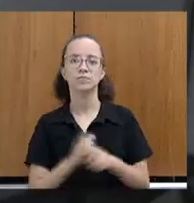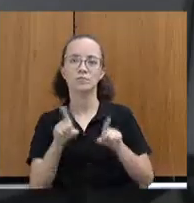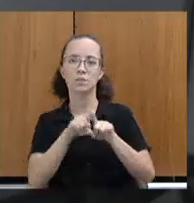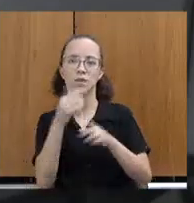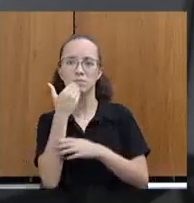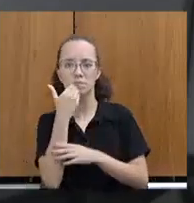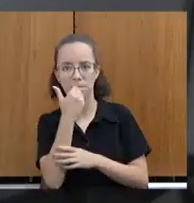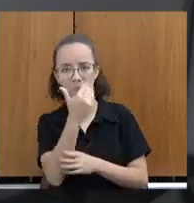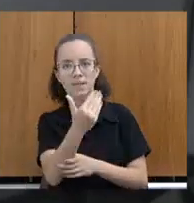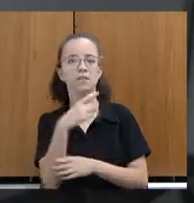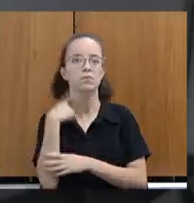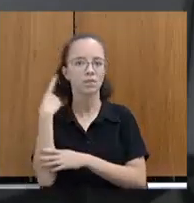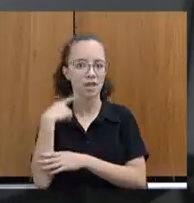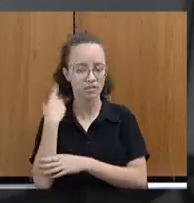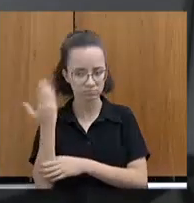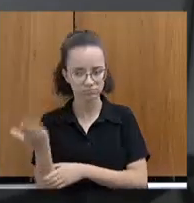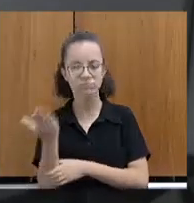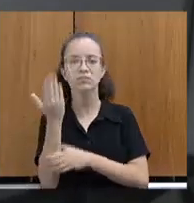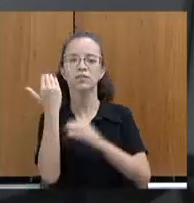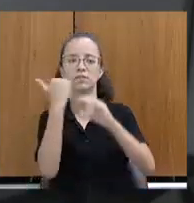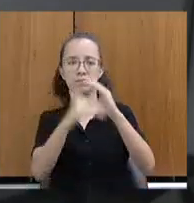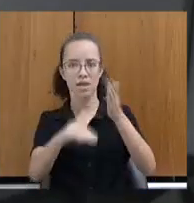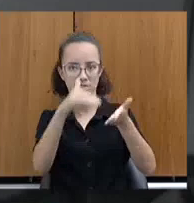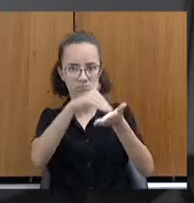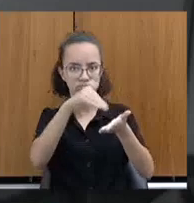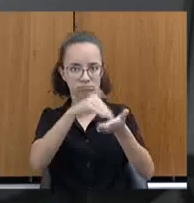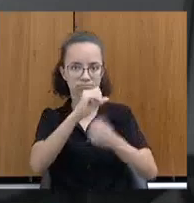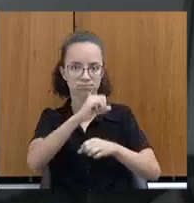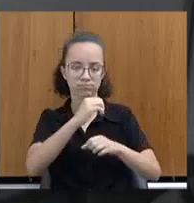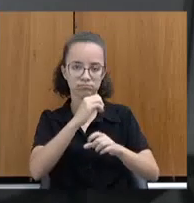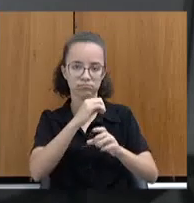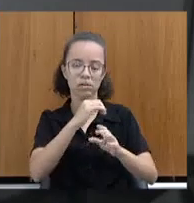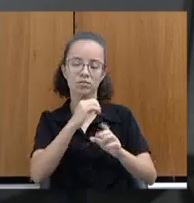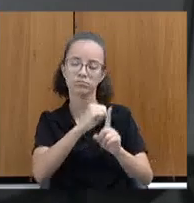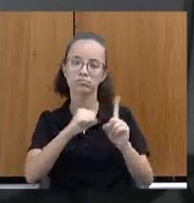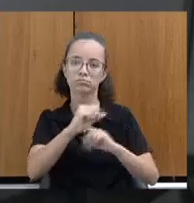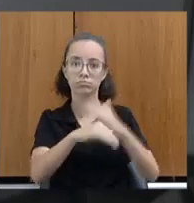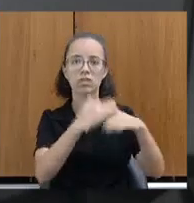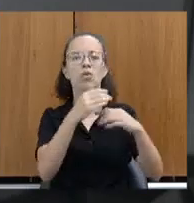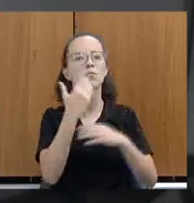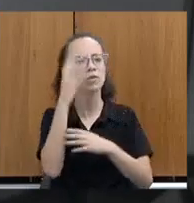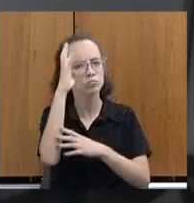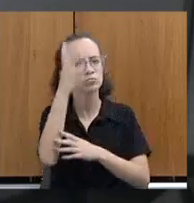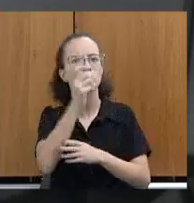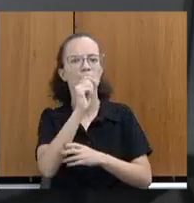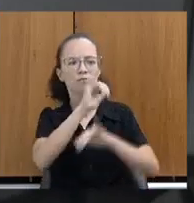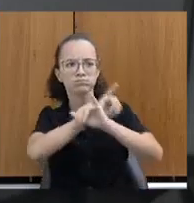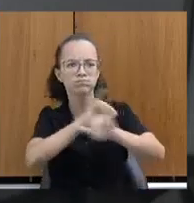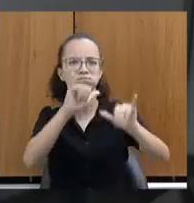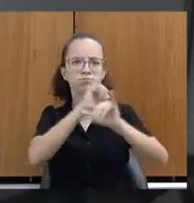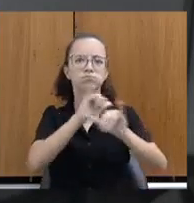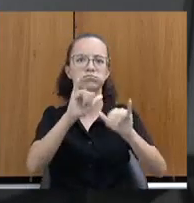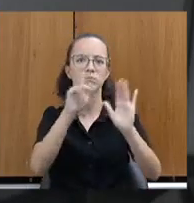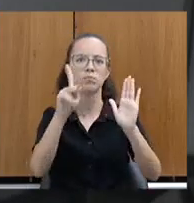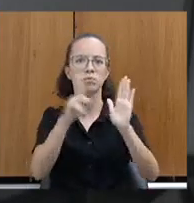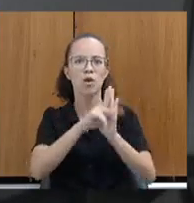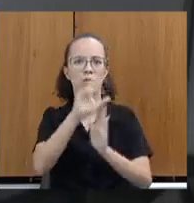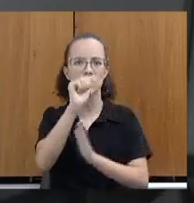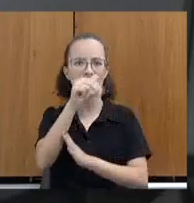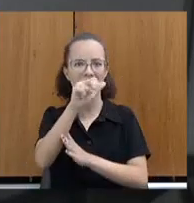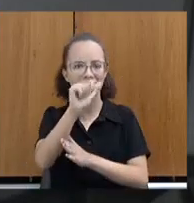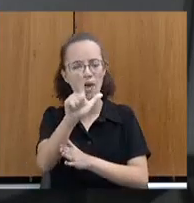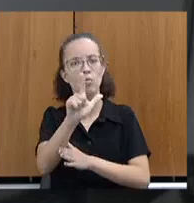Requerimento do deputado Andréa. Seja encaminhada à Secretaria de Desenvolvimento Social, C10, pedir de providência para a criação e divulgação do canal adequado para a